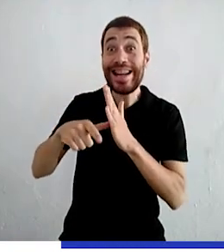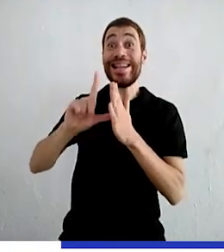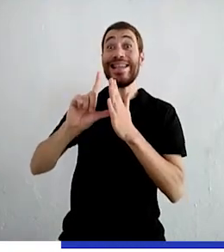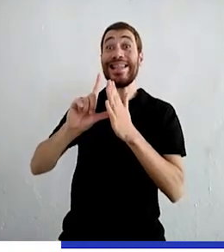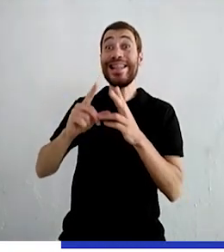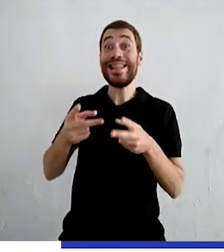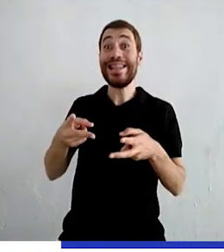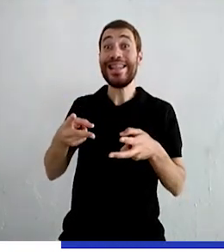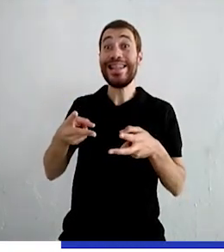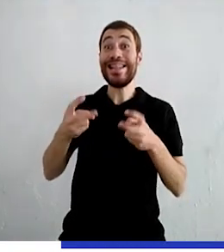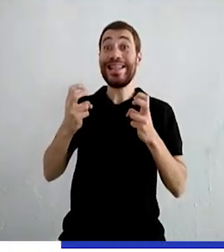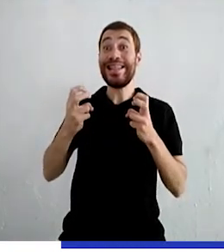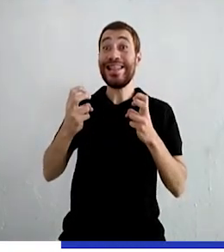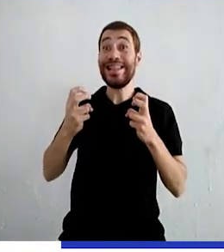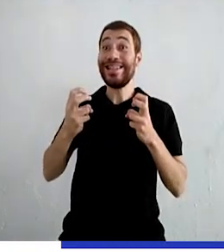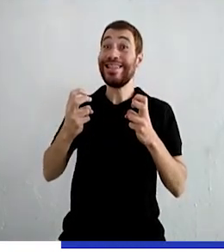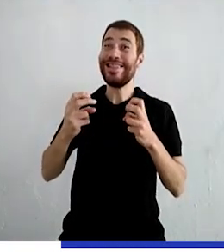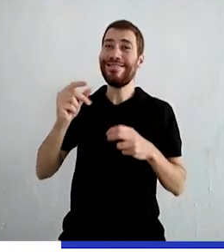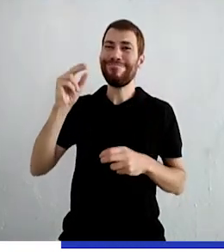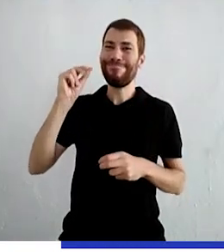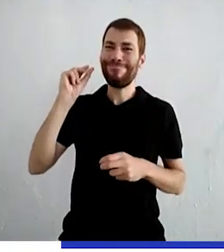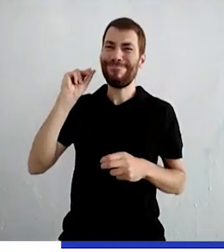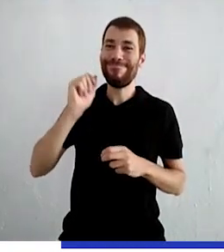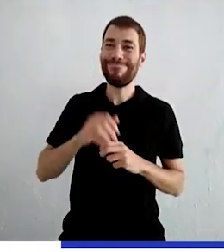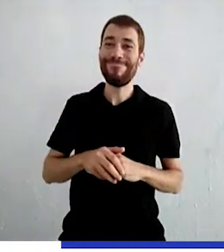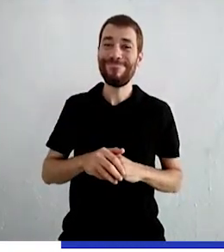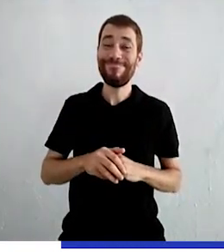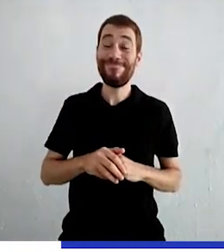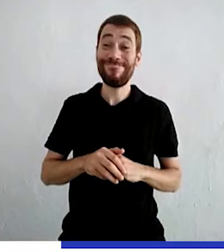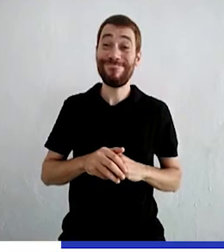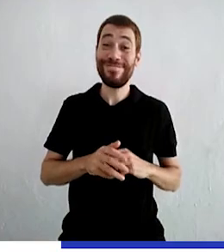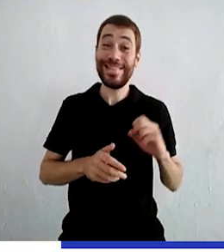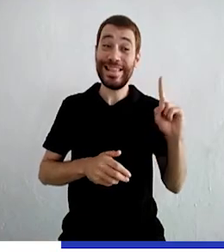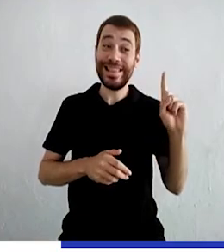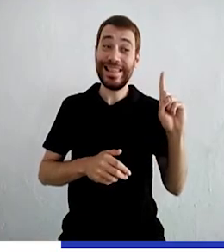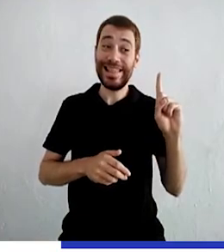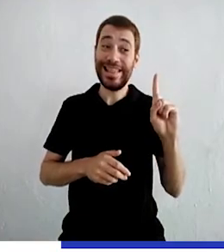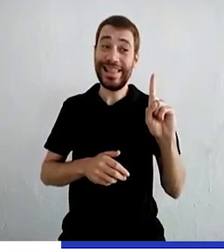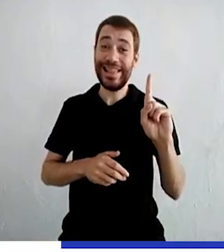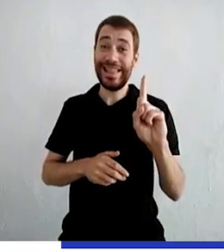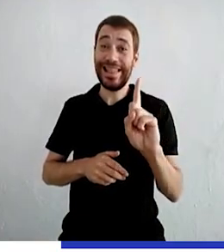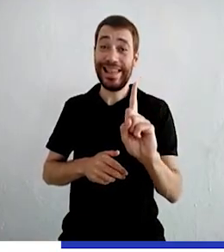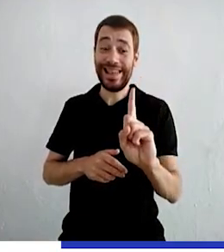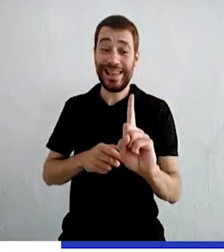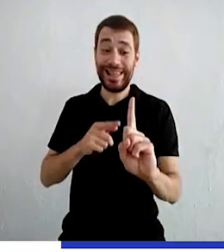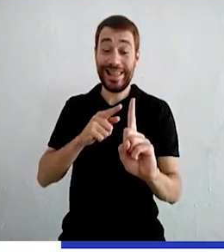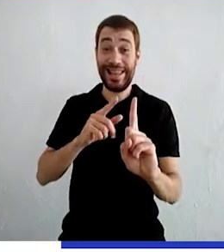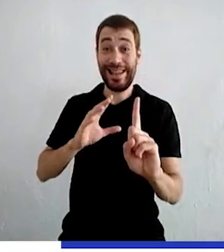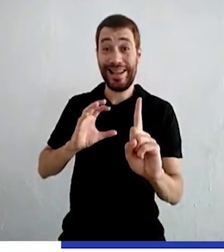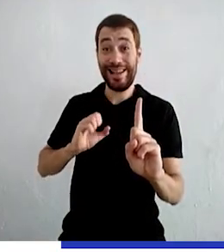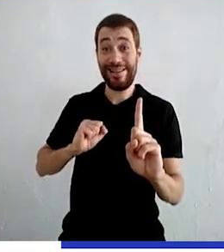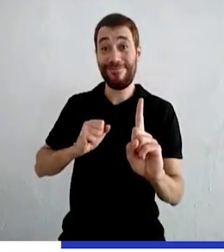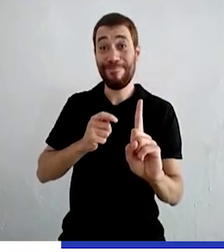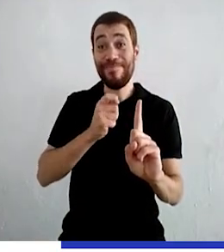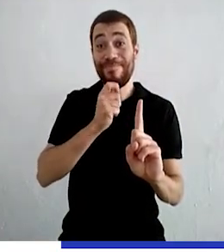Se eu reparasse, eu reparasse Se há mais tempo Eu